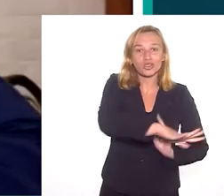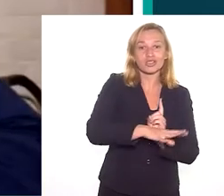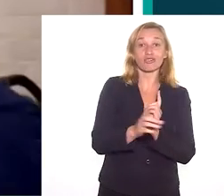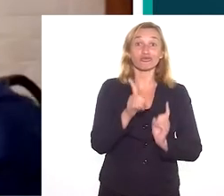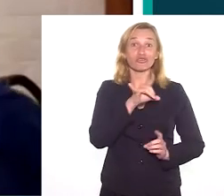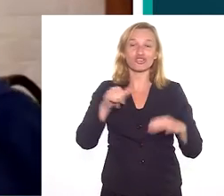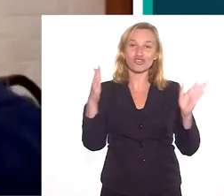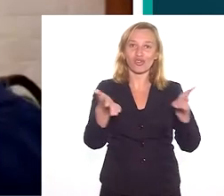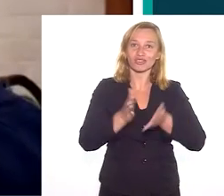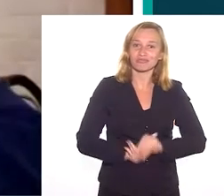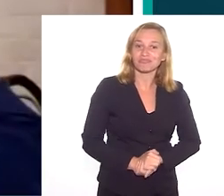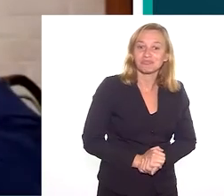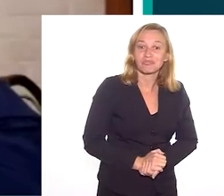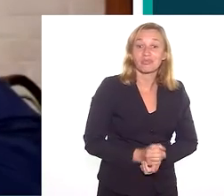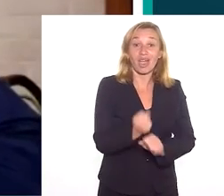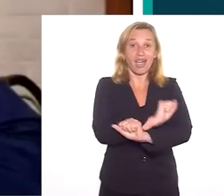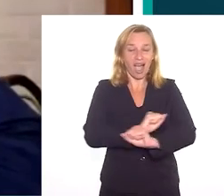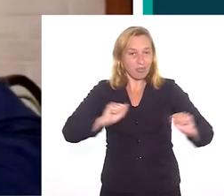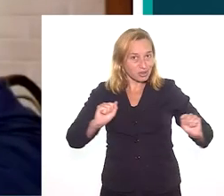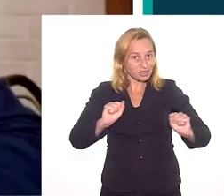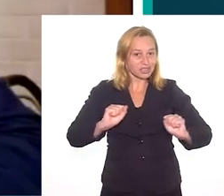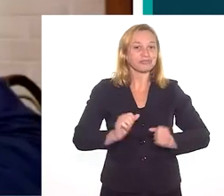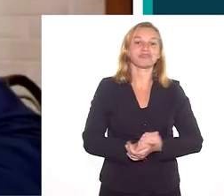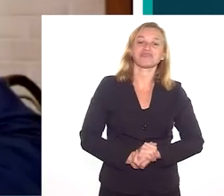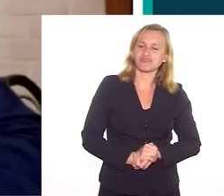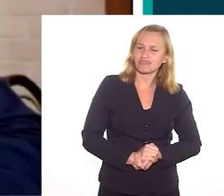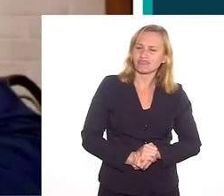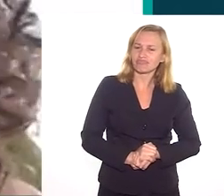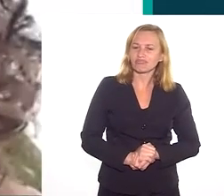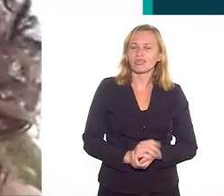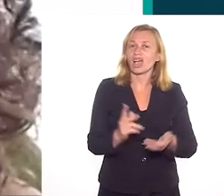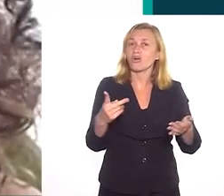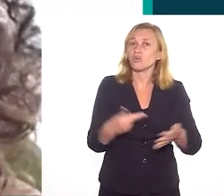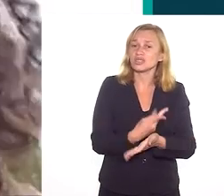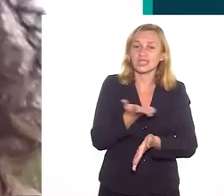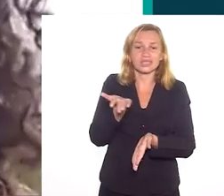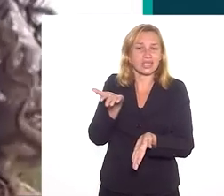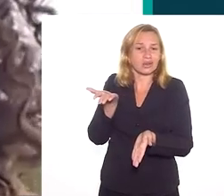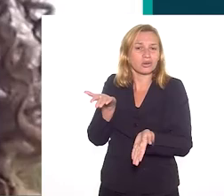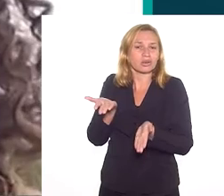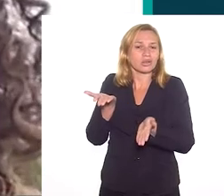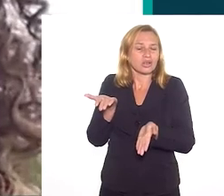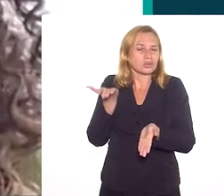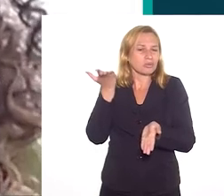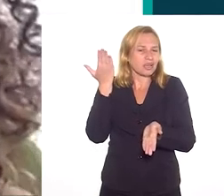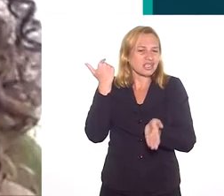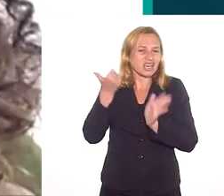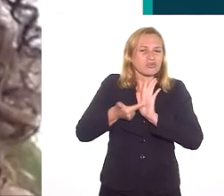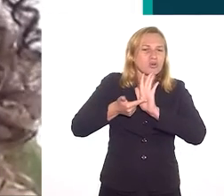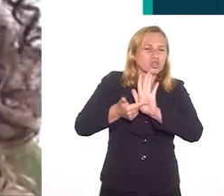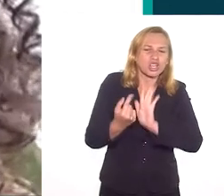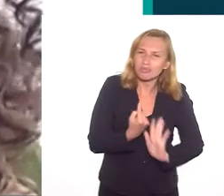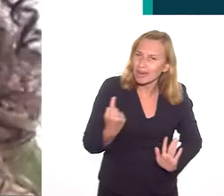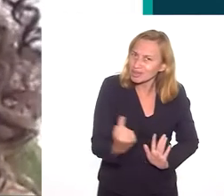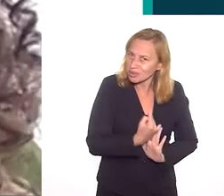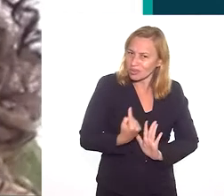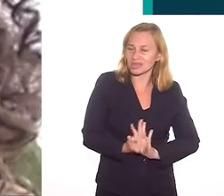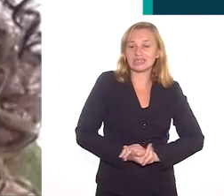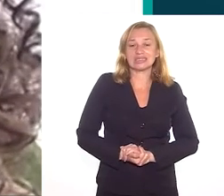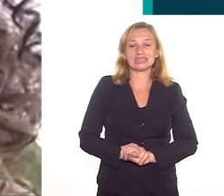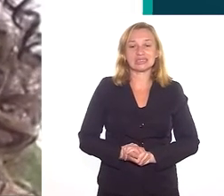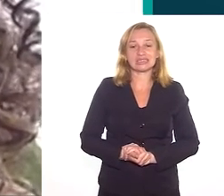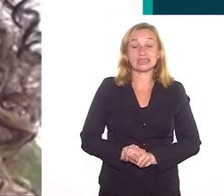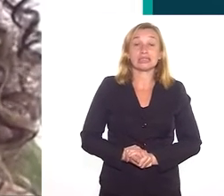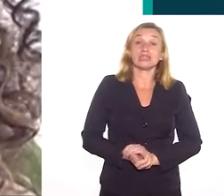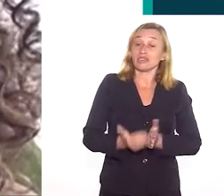relação social nos dias de hoje? A abolição, da forma como foi passada pela historiografia